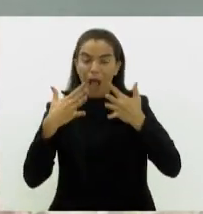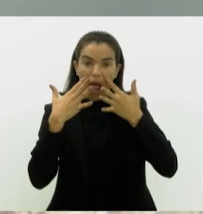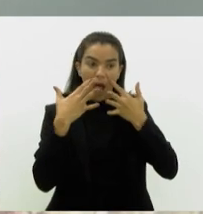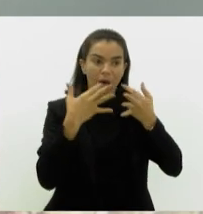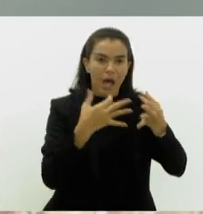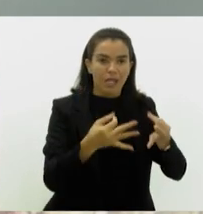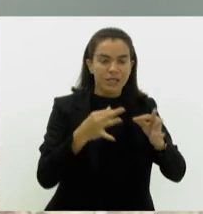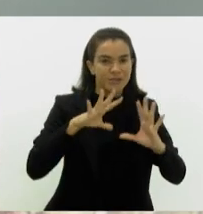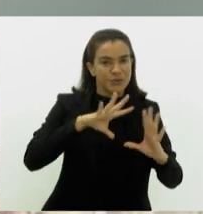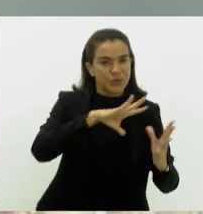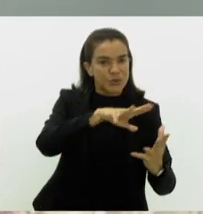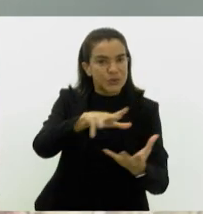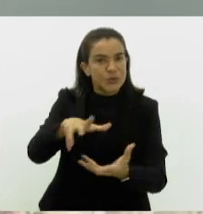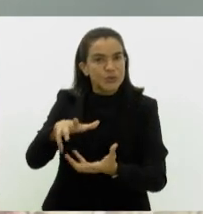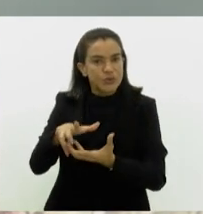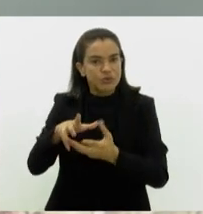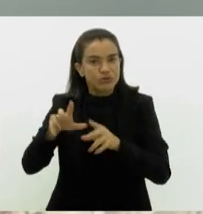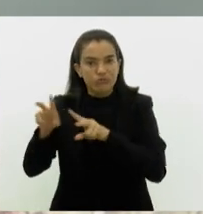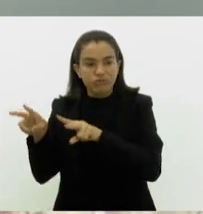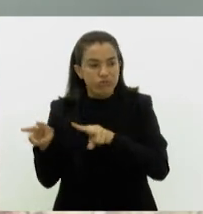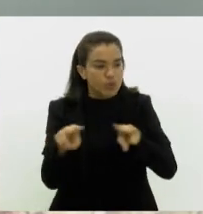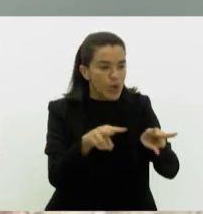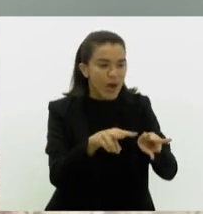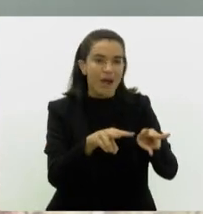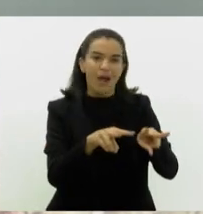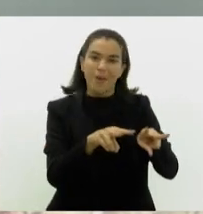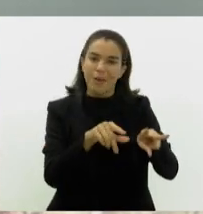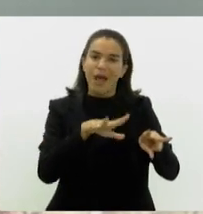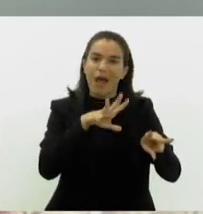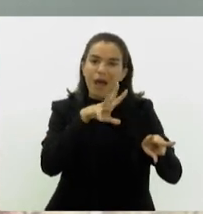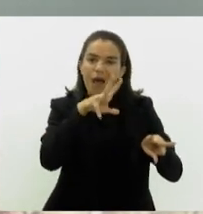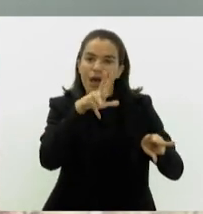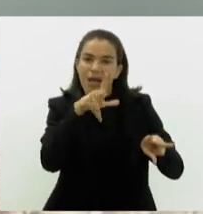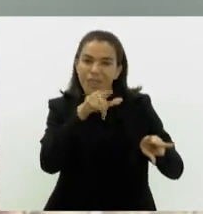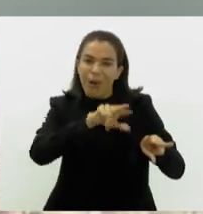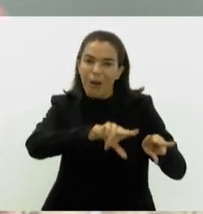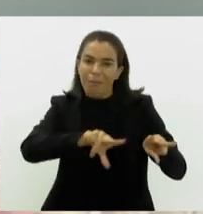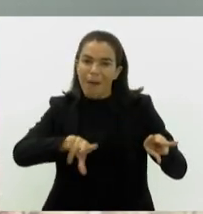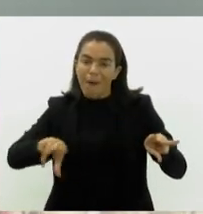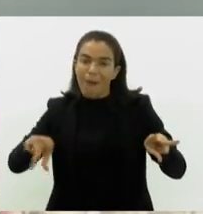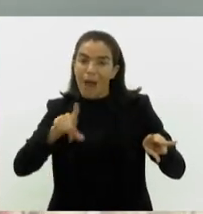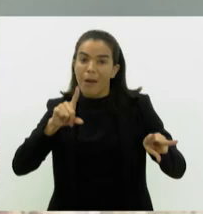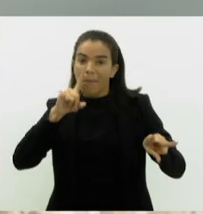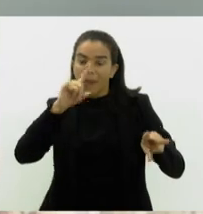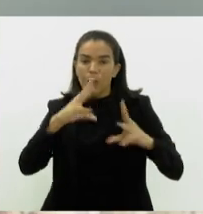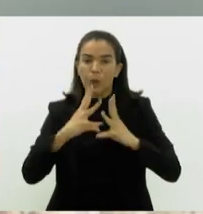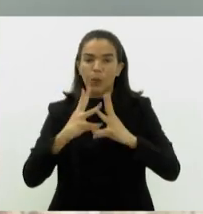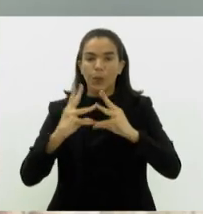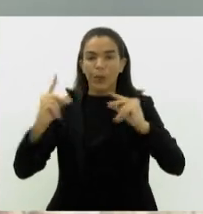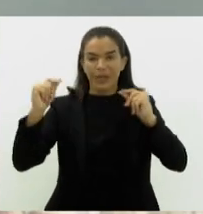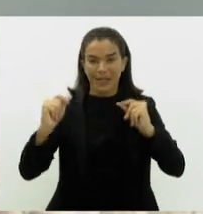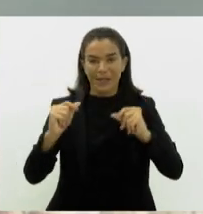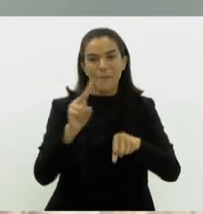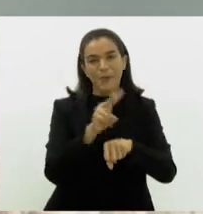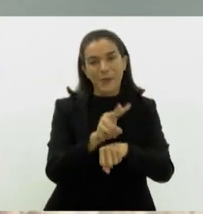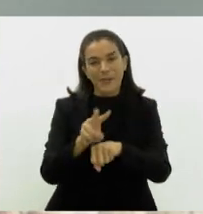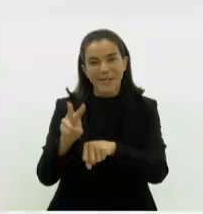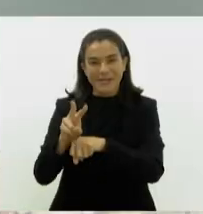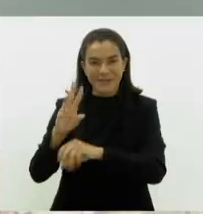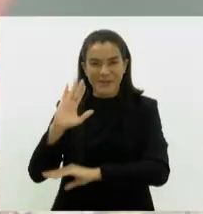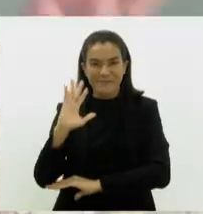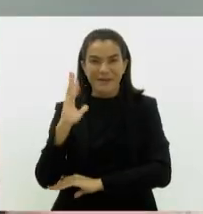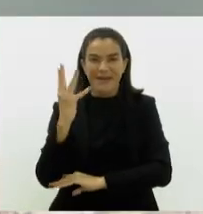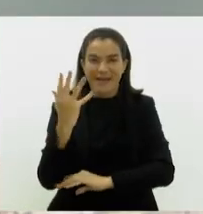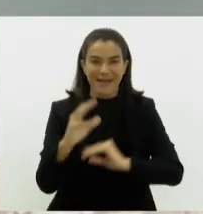mundo para esta espécie tão ameaçada e para a importância da proteção da Mata Atlântica no Brasil.